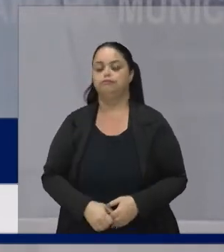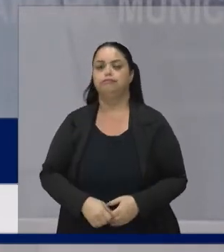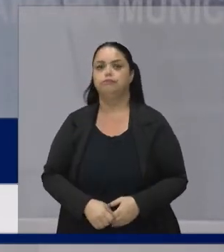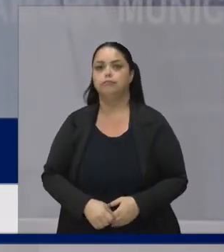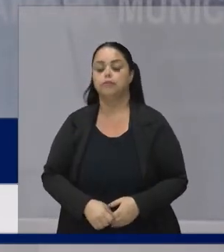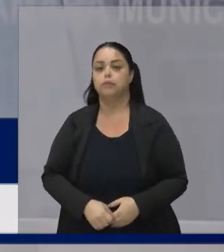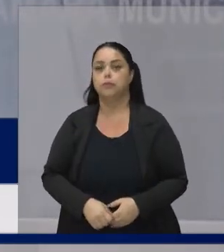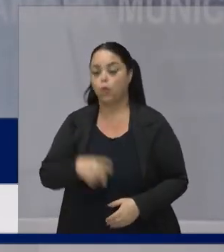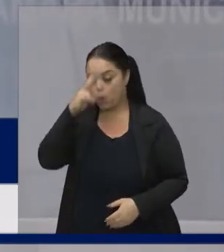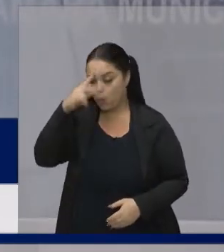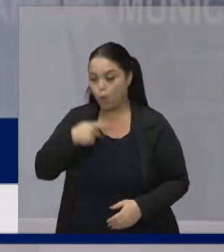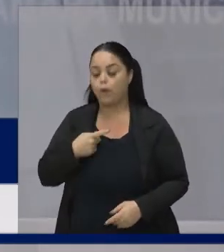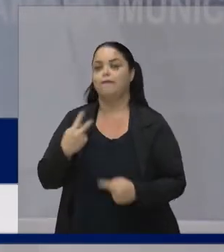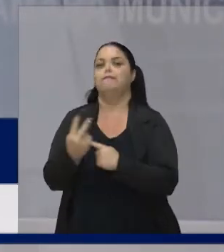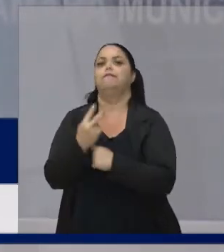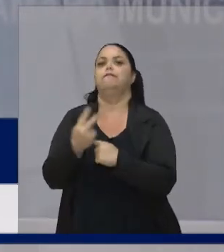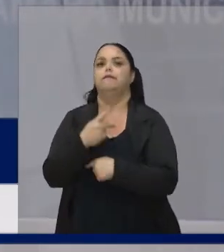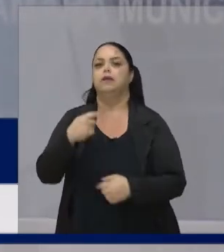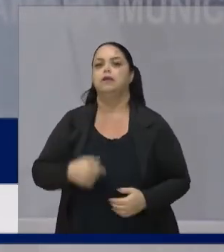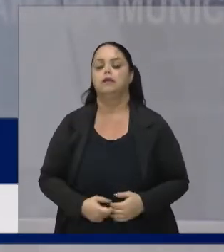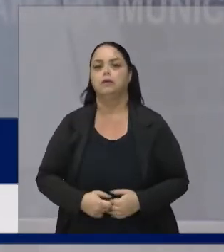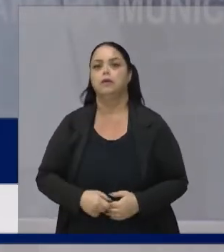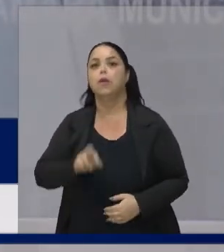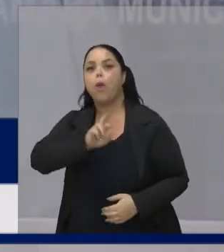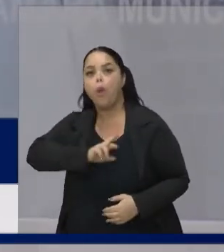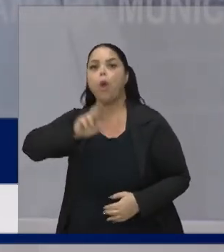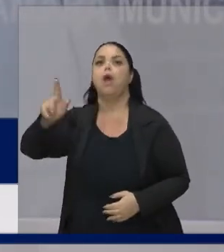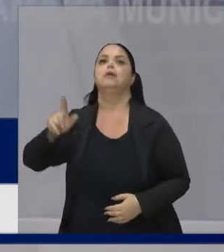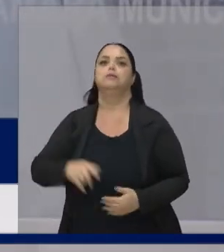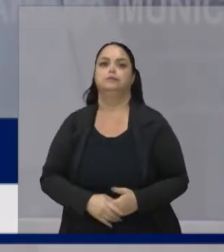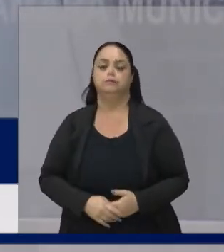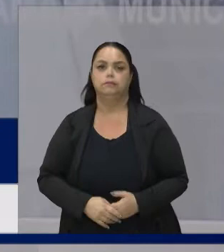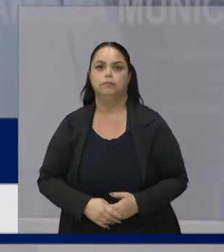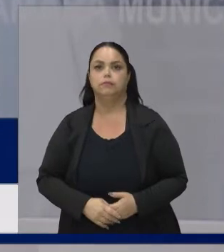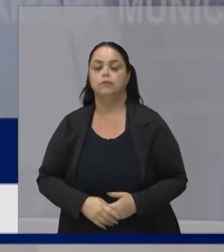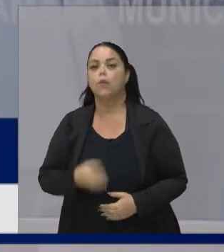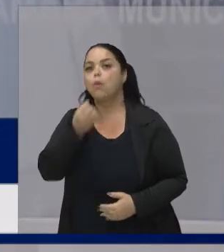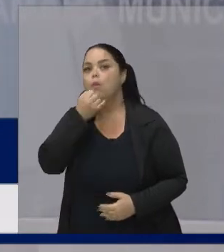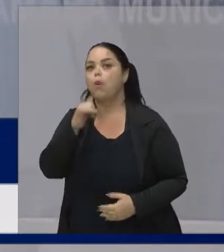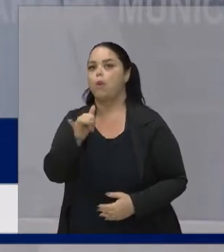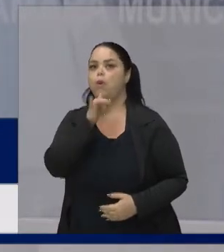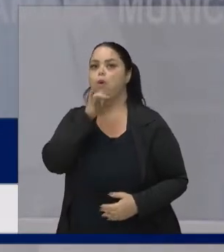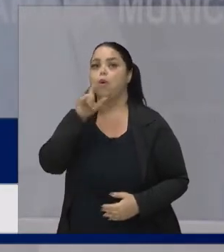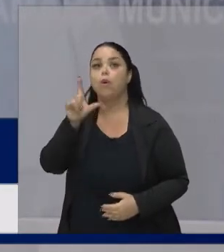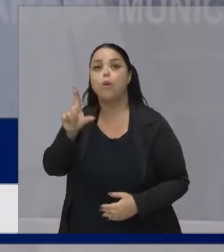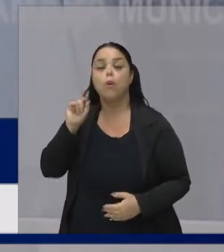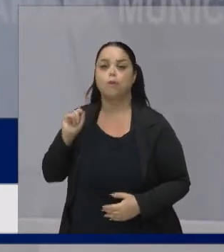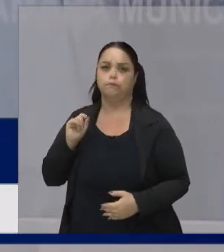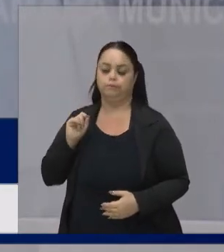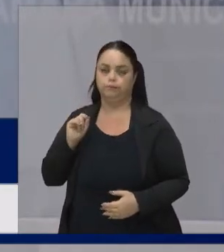Faça o seu Seja a diferença Seja o bom exemplo Escolha